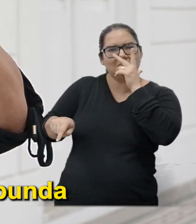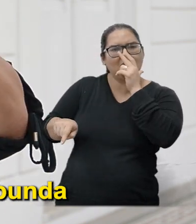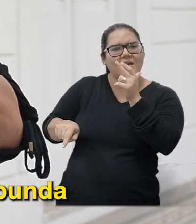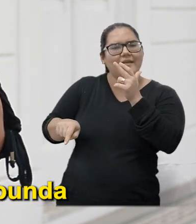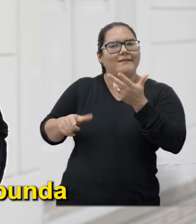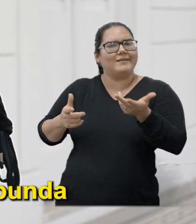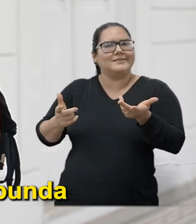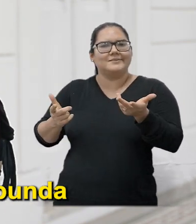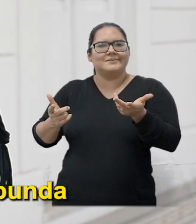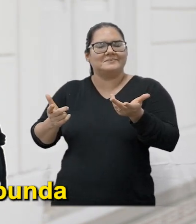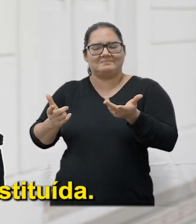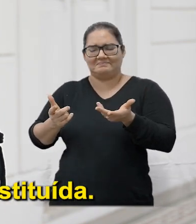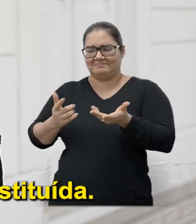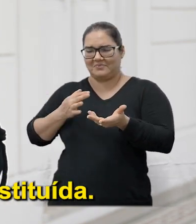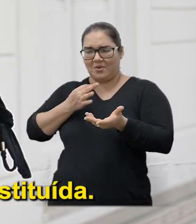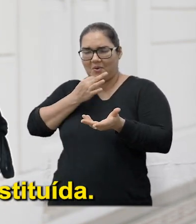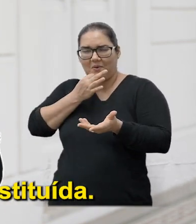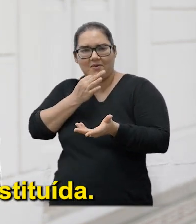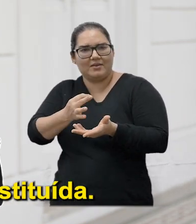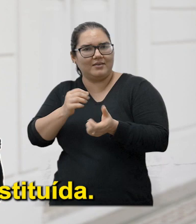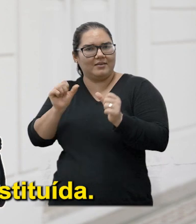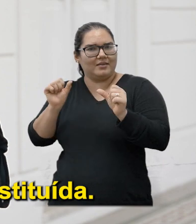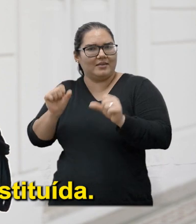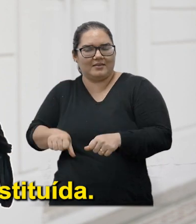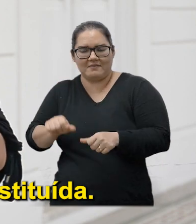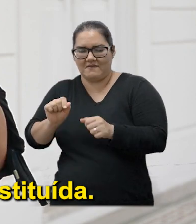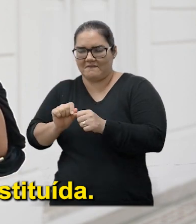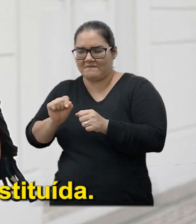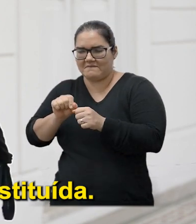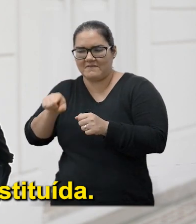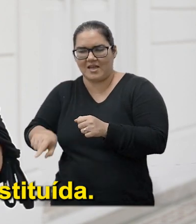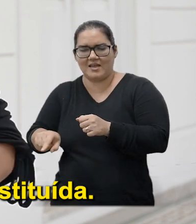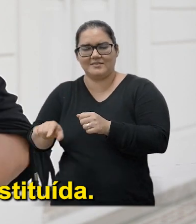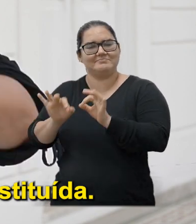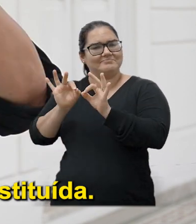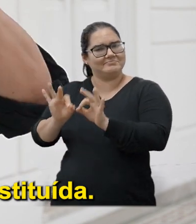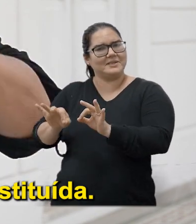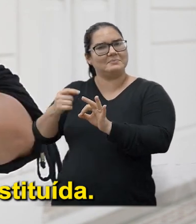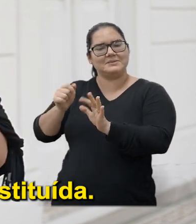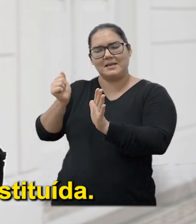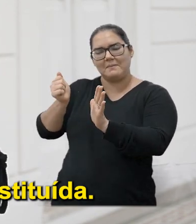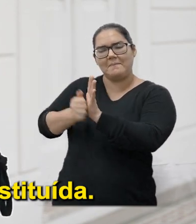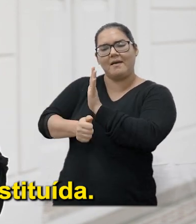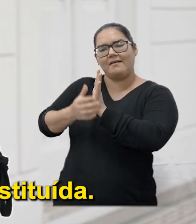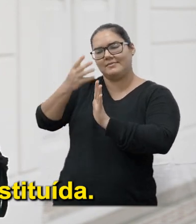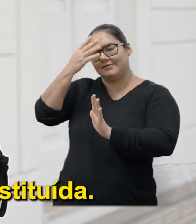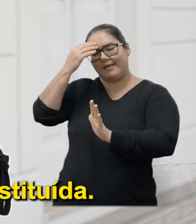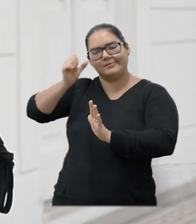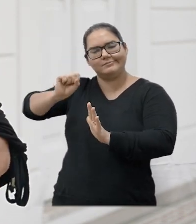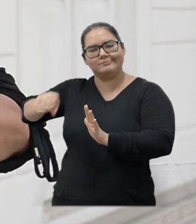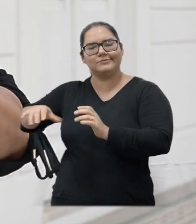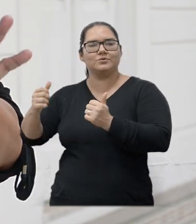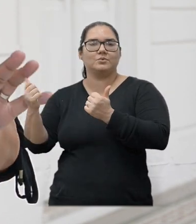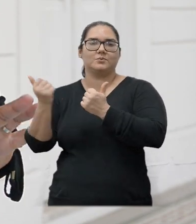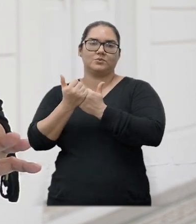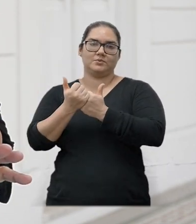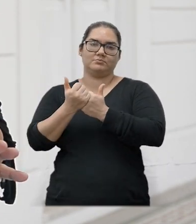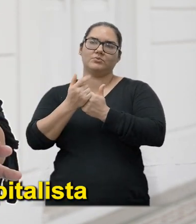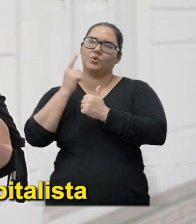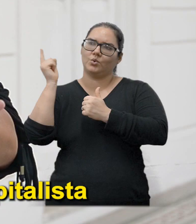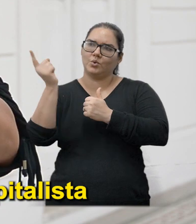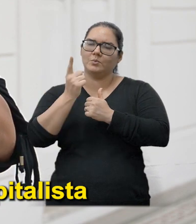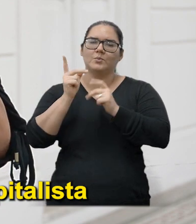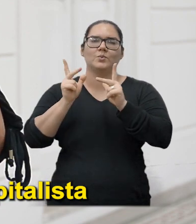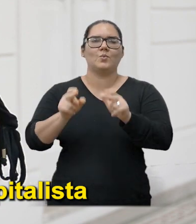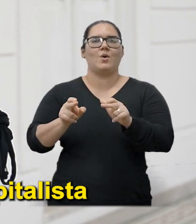é a prova Morimbunda De que foi feita Para se tornar Obsoleta E ser substituída Sou como todo mundo